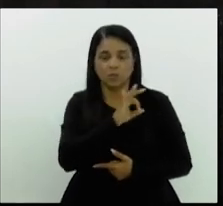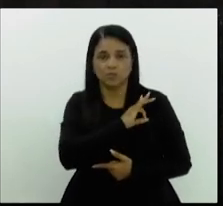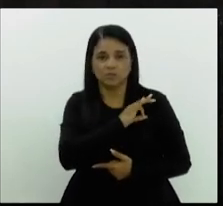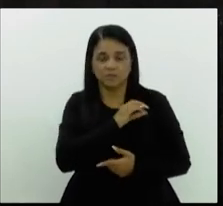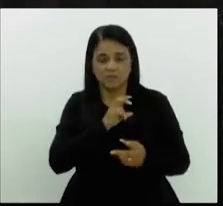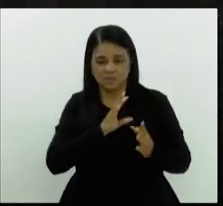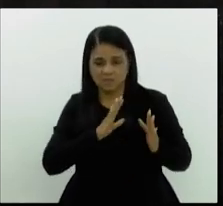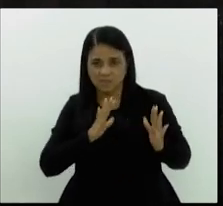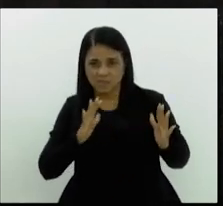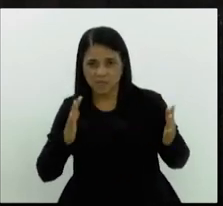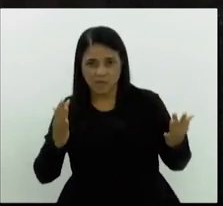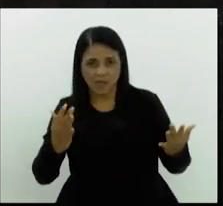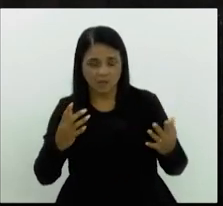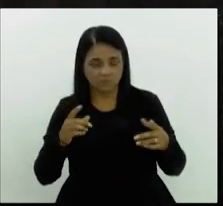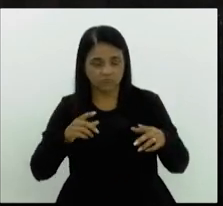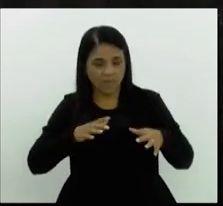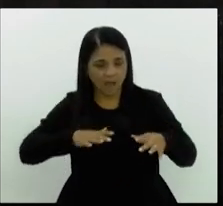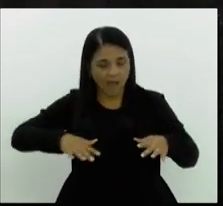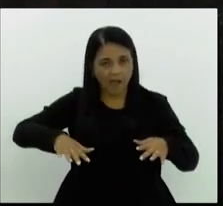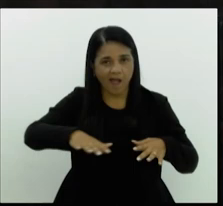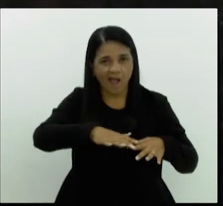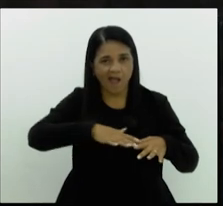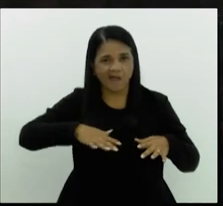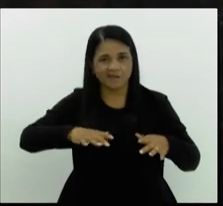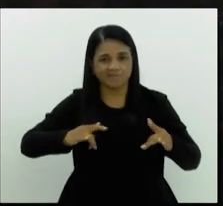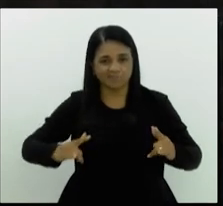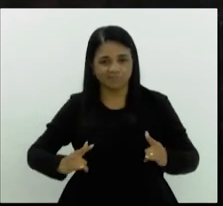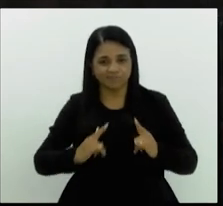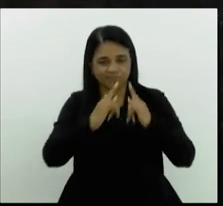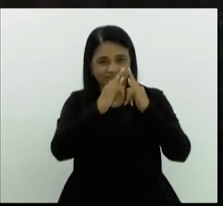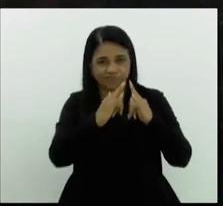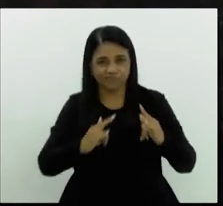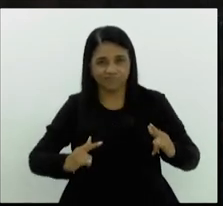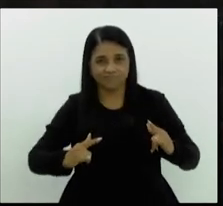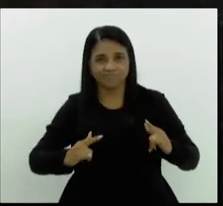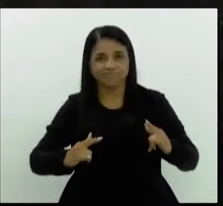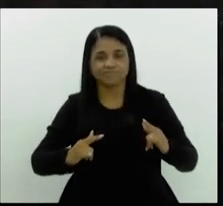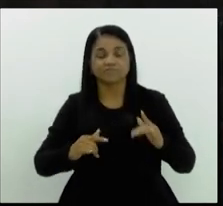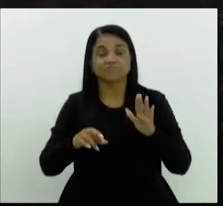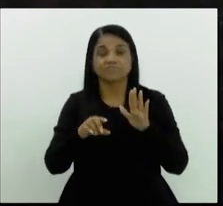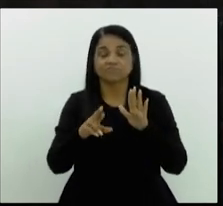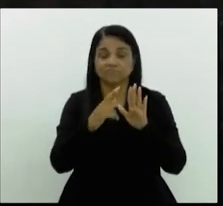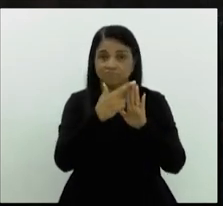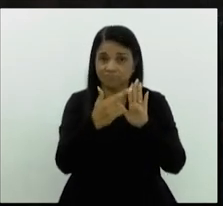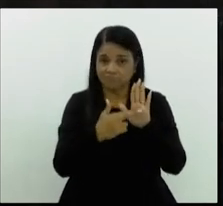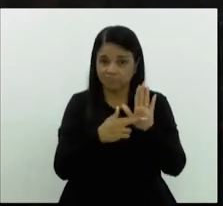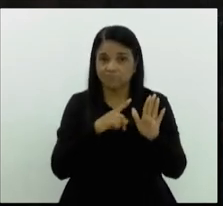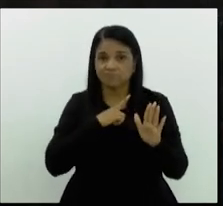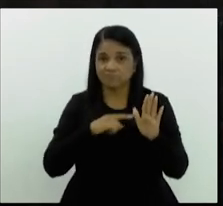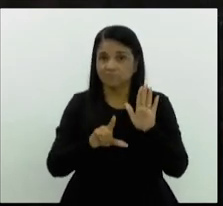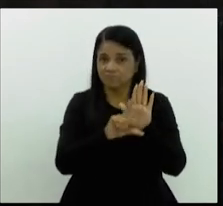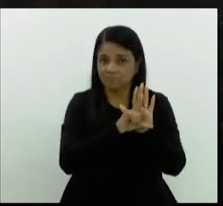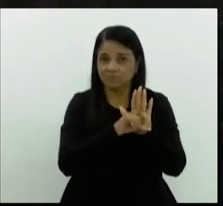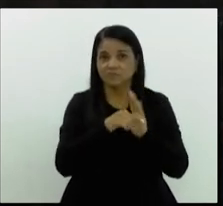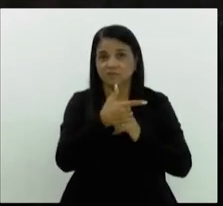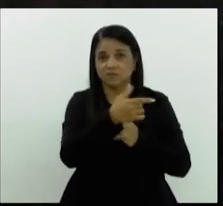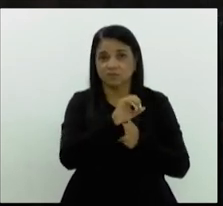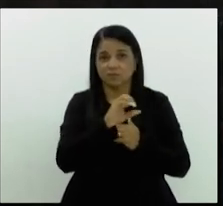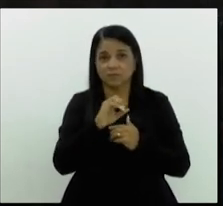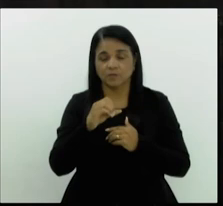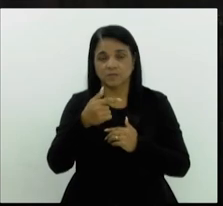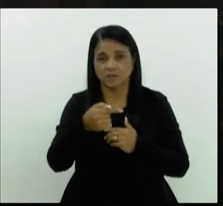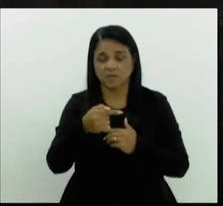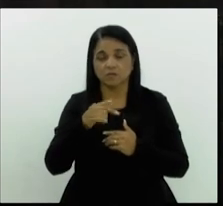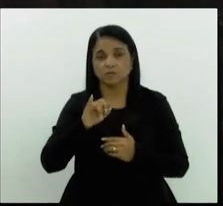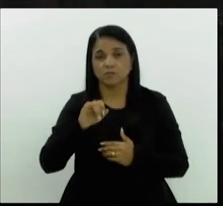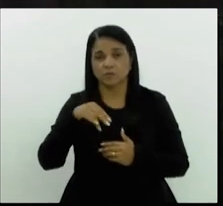há mais de 15 dias, uma área de assentamento, uma área de assentamento regularizado desde 2007 pelo INCRA,